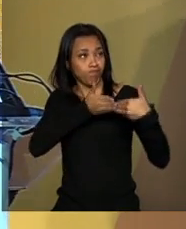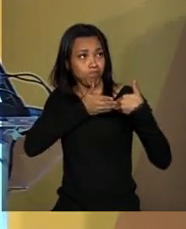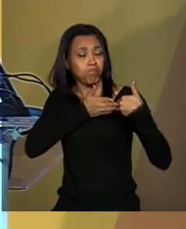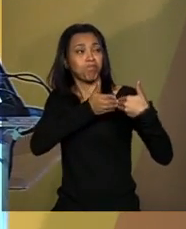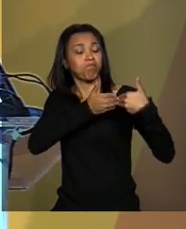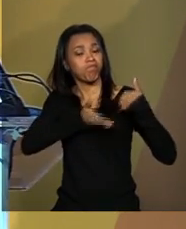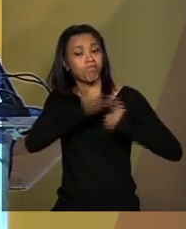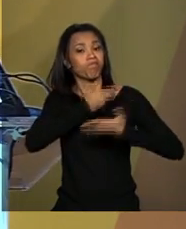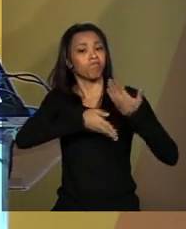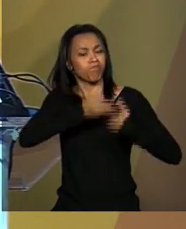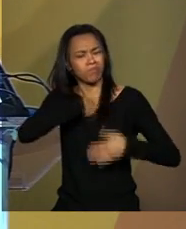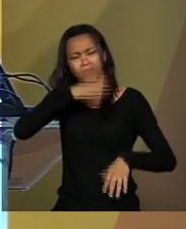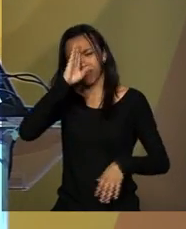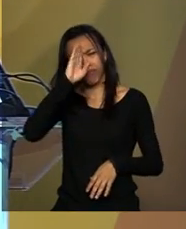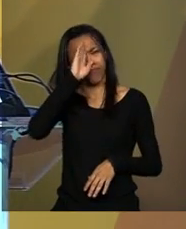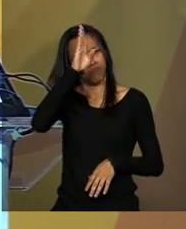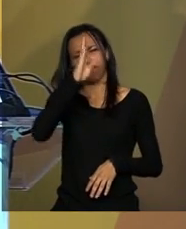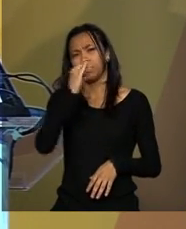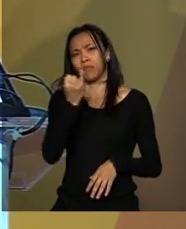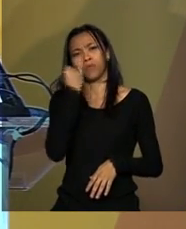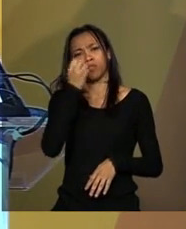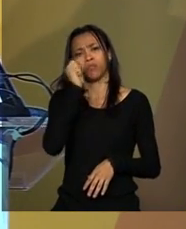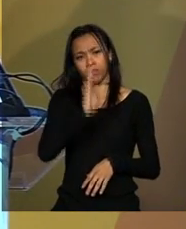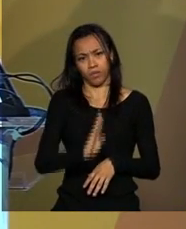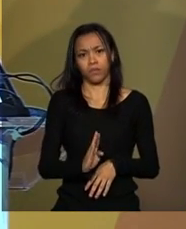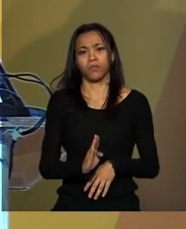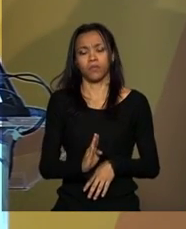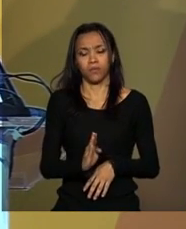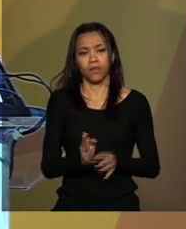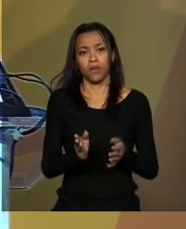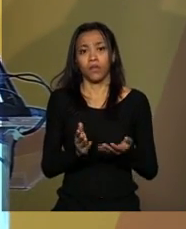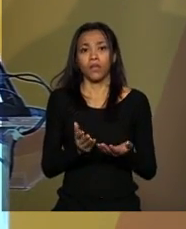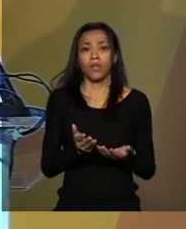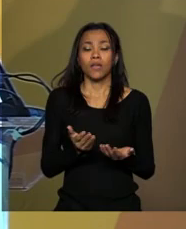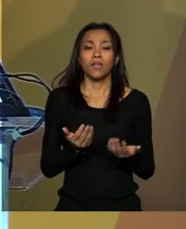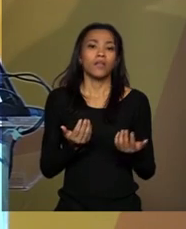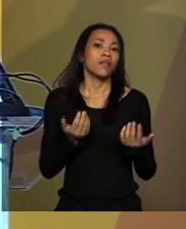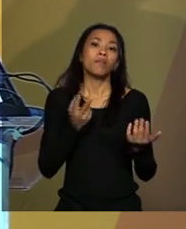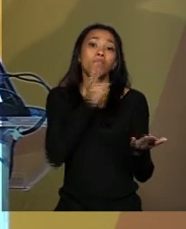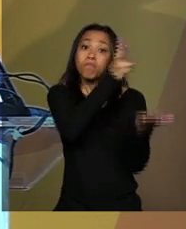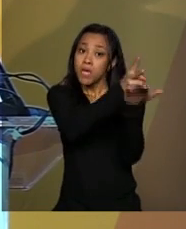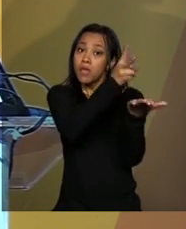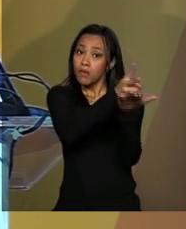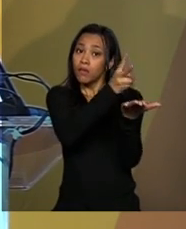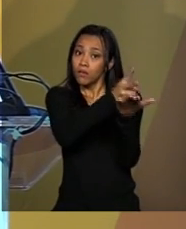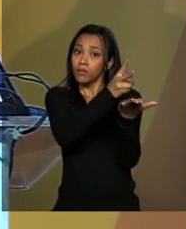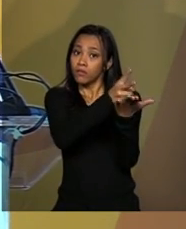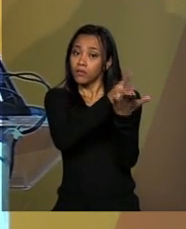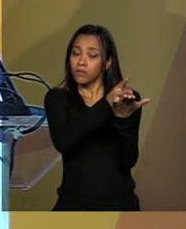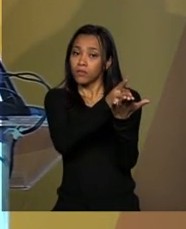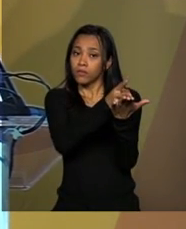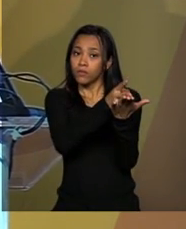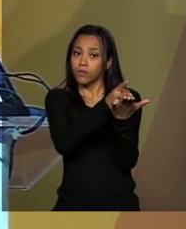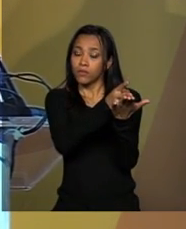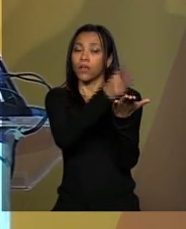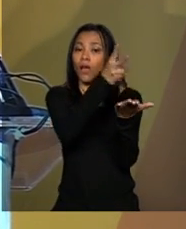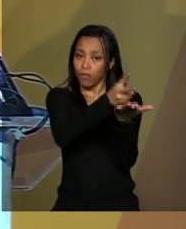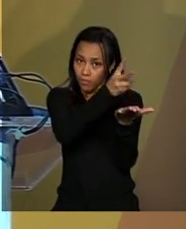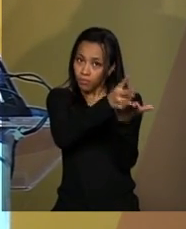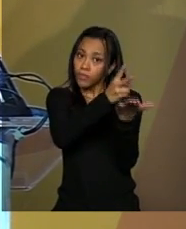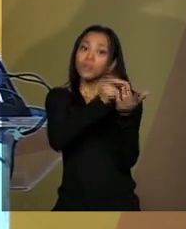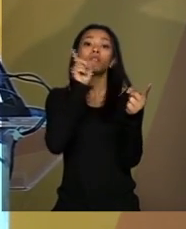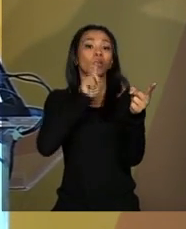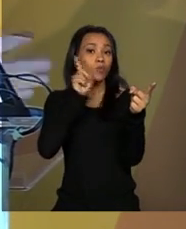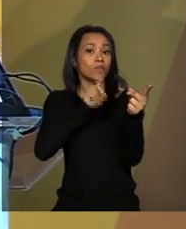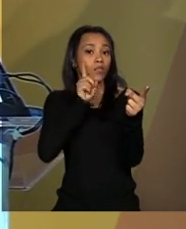fundamentais do Brasil. Assim como os Estados Unidos,